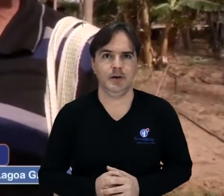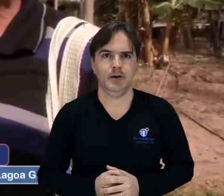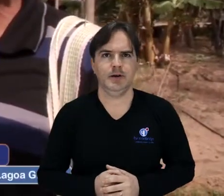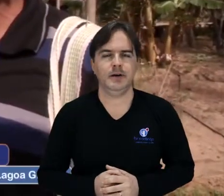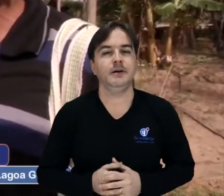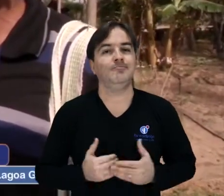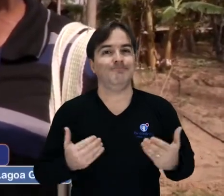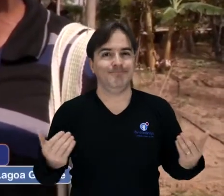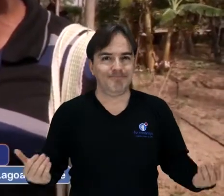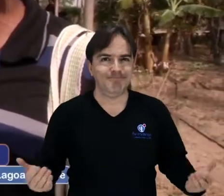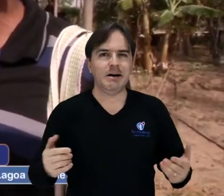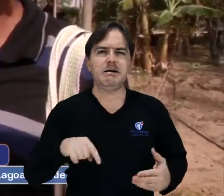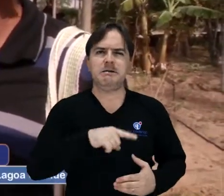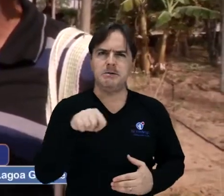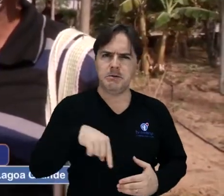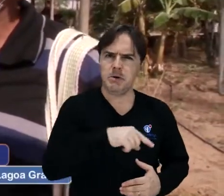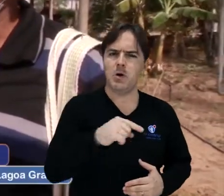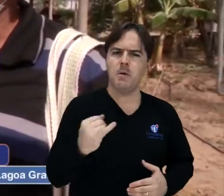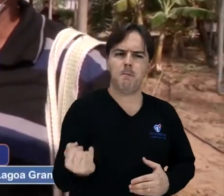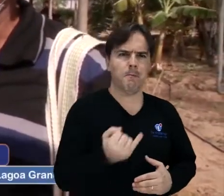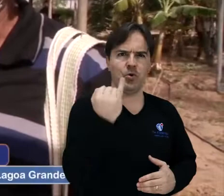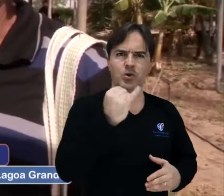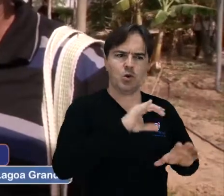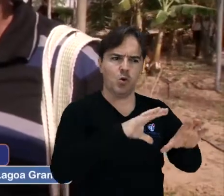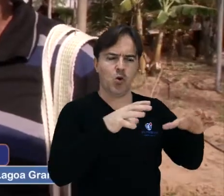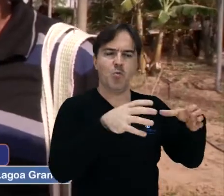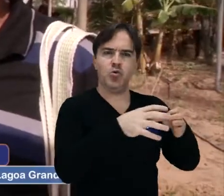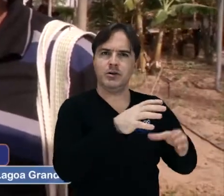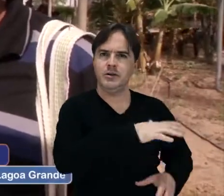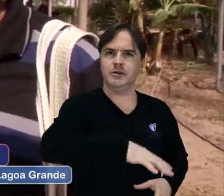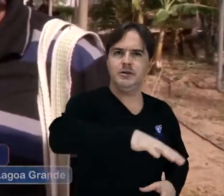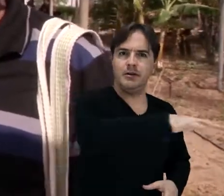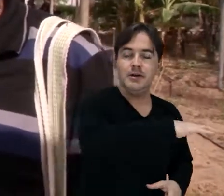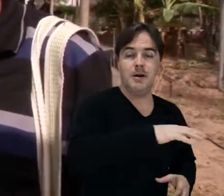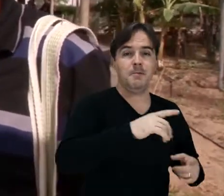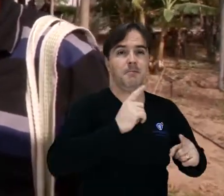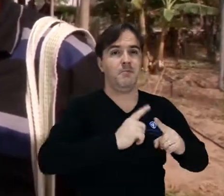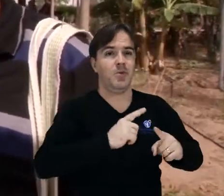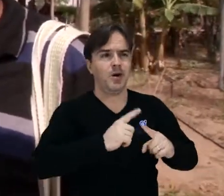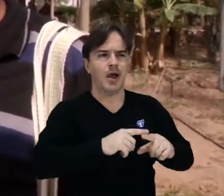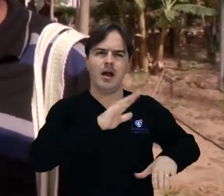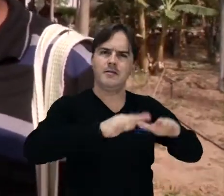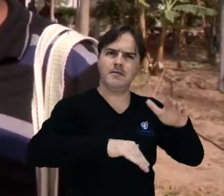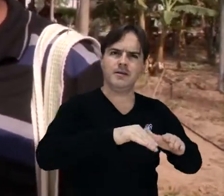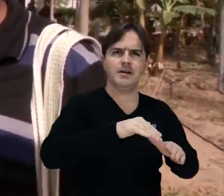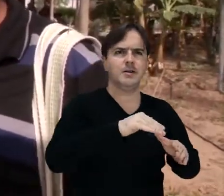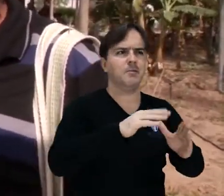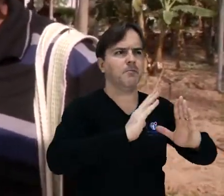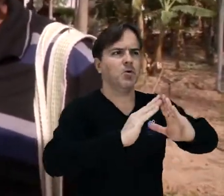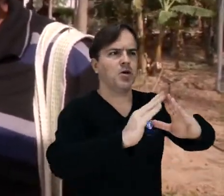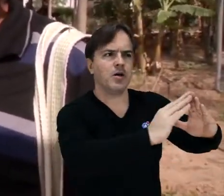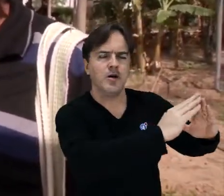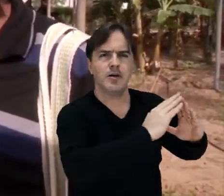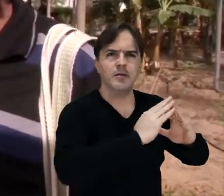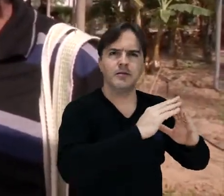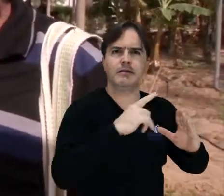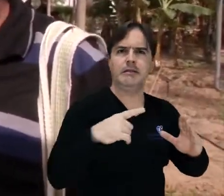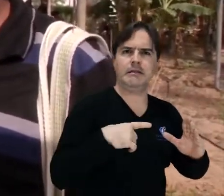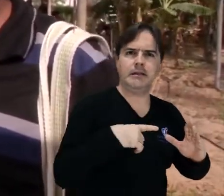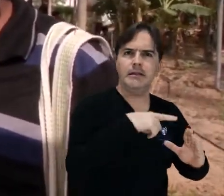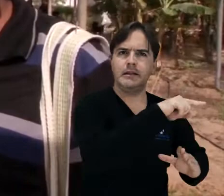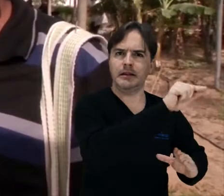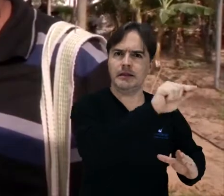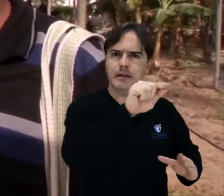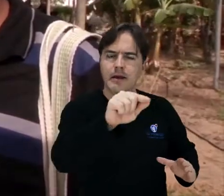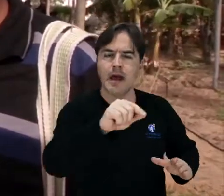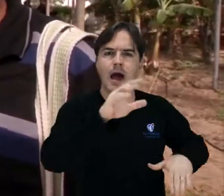avalia para as nossas comunidades, para o pessoal, nem tanto para as comunidades, mas os moradores vizinhos que vivem,